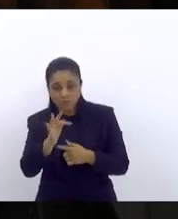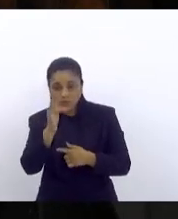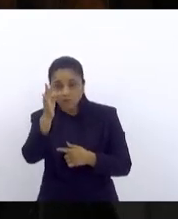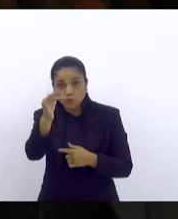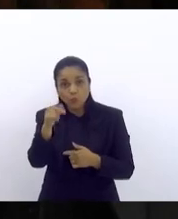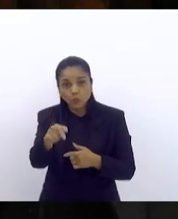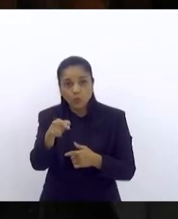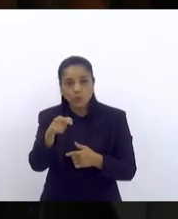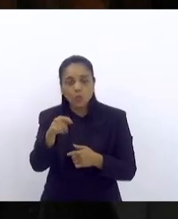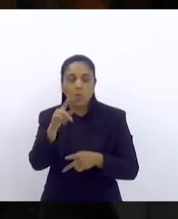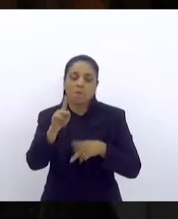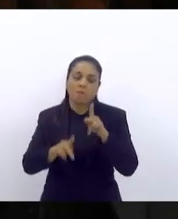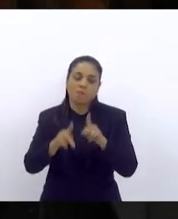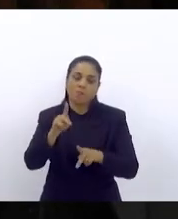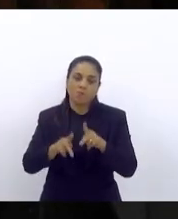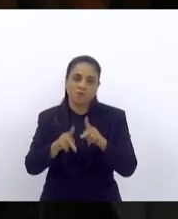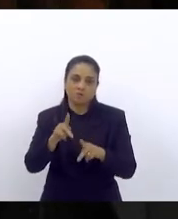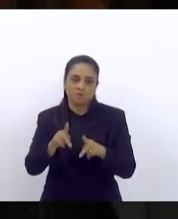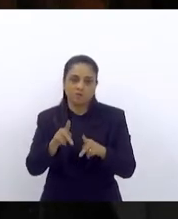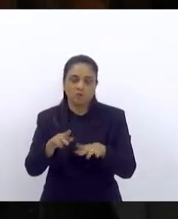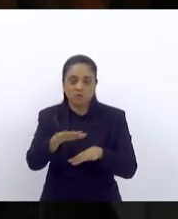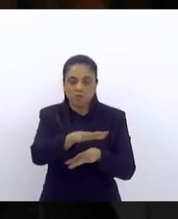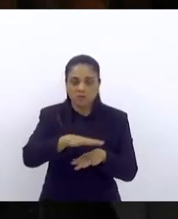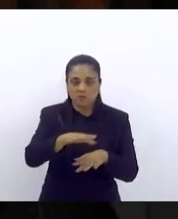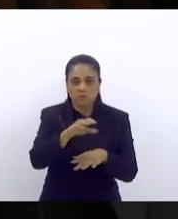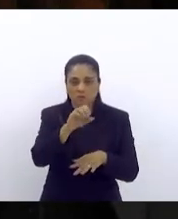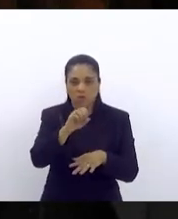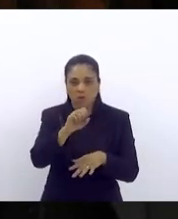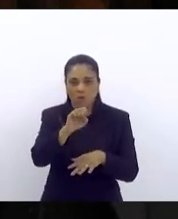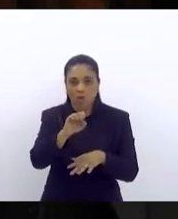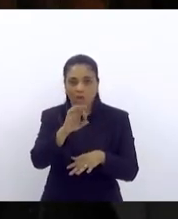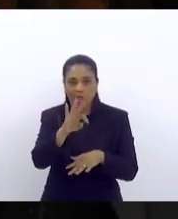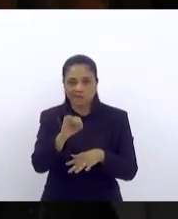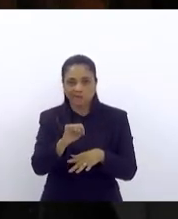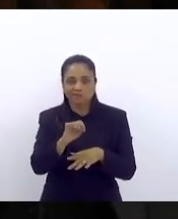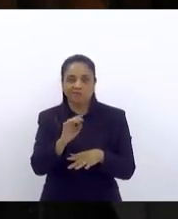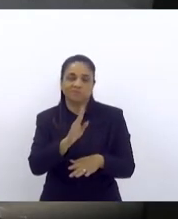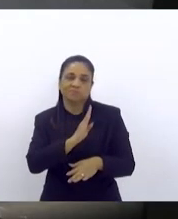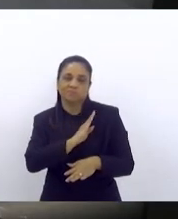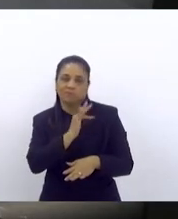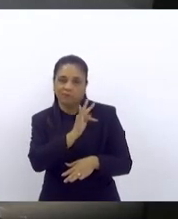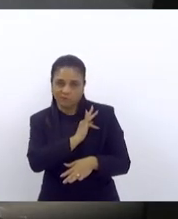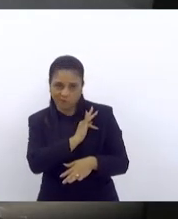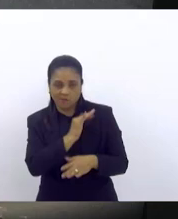para a população da zona oeste da Baixada Fluminense muito obrigado senhora presidente